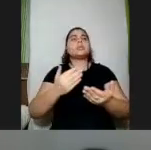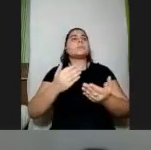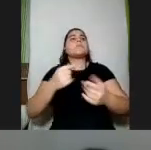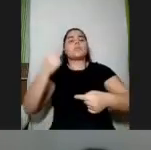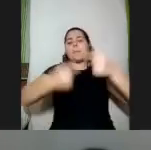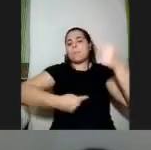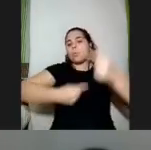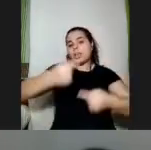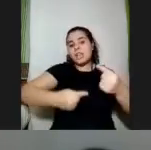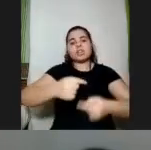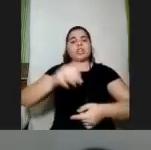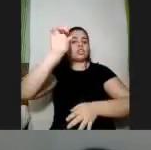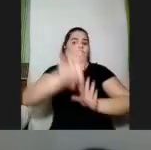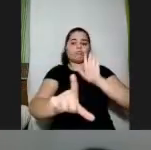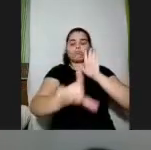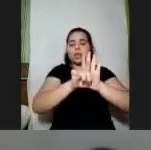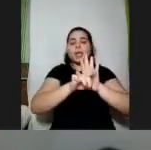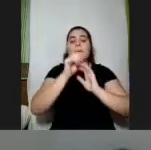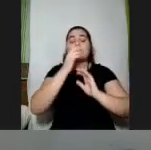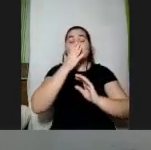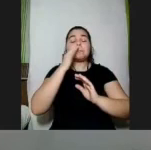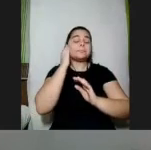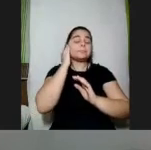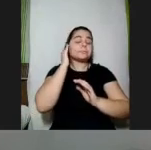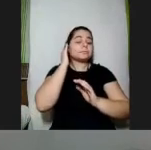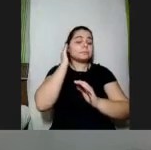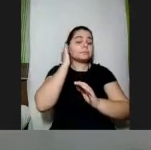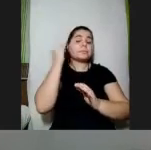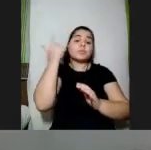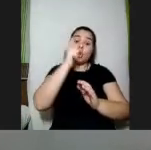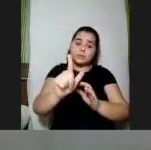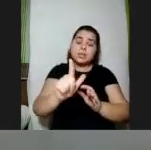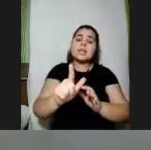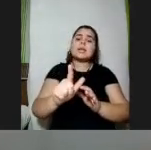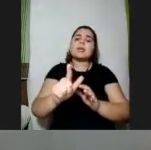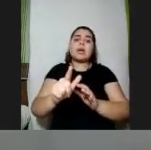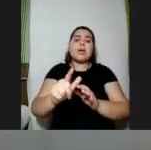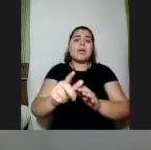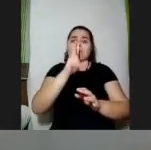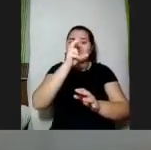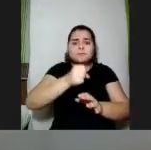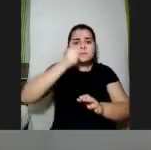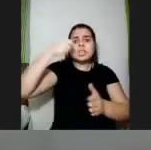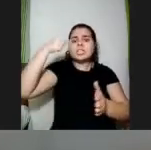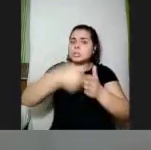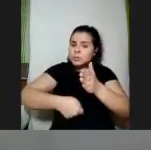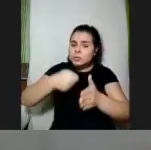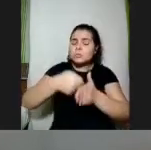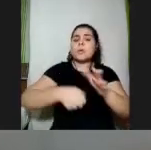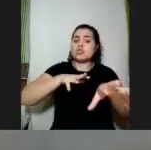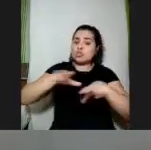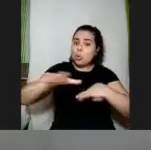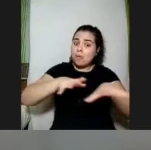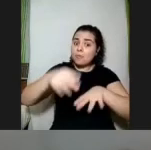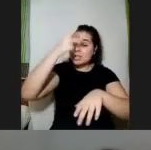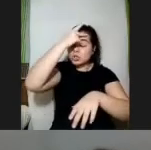dos direitos que estão adquiridos que foram conquistados foi a força de muita luta e é uma luta do movimento das pessoas